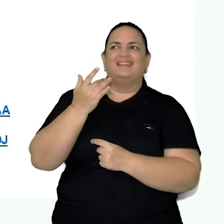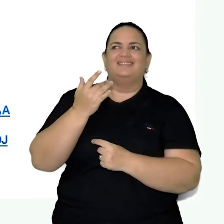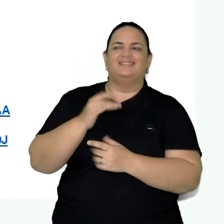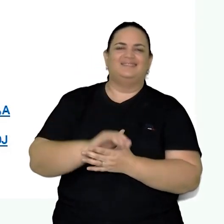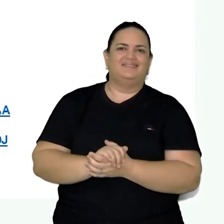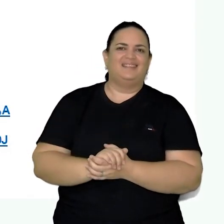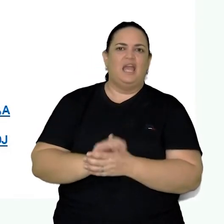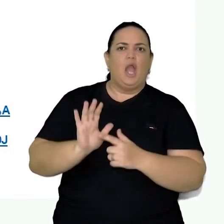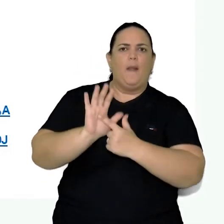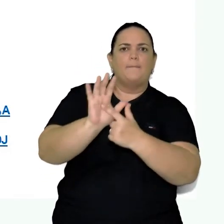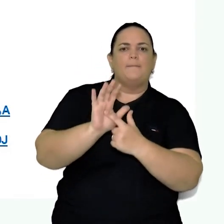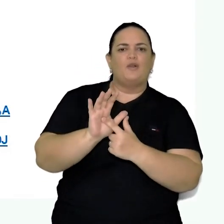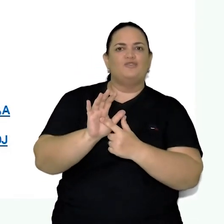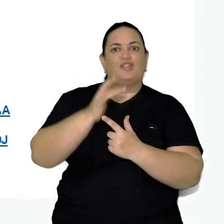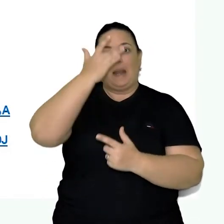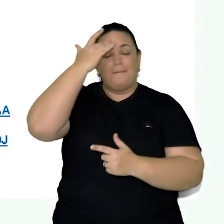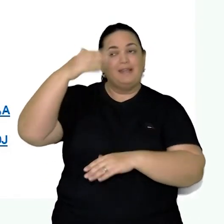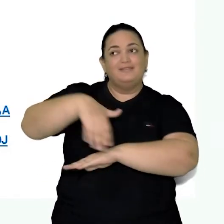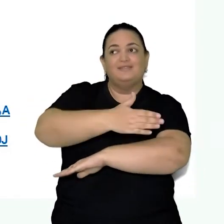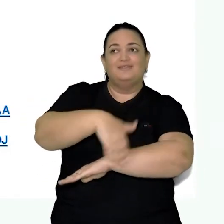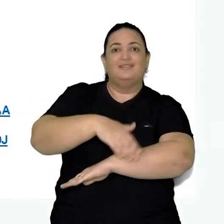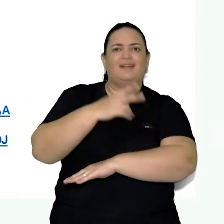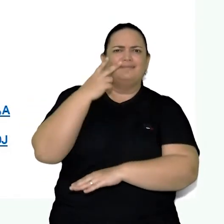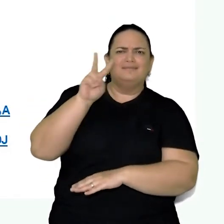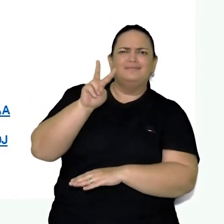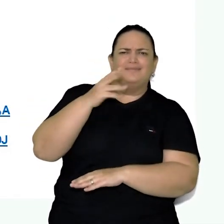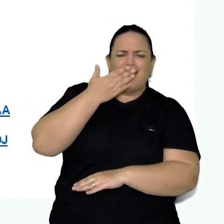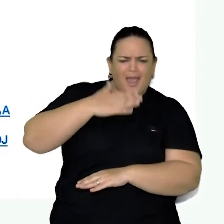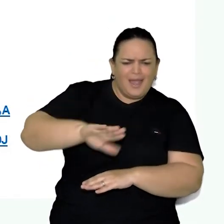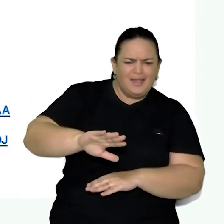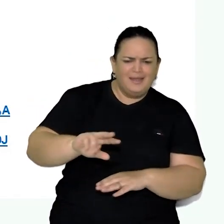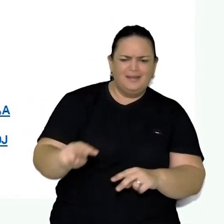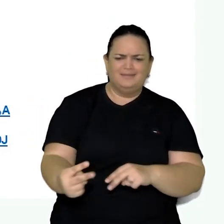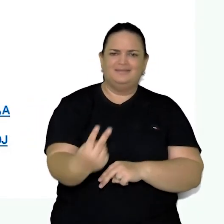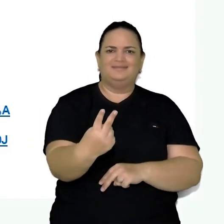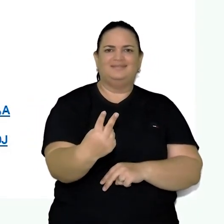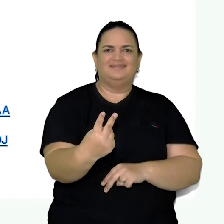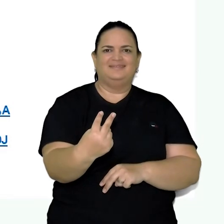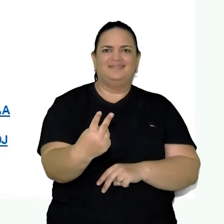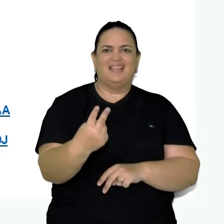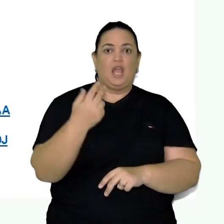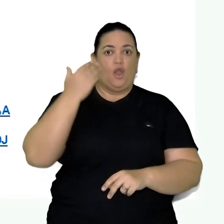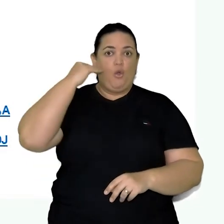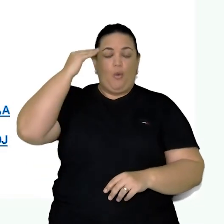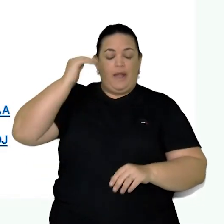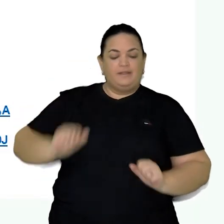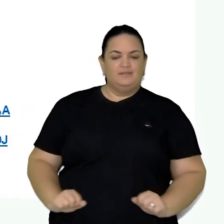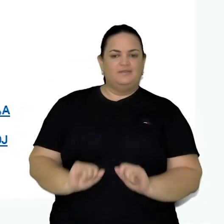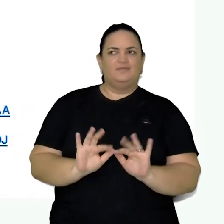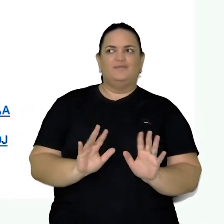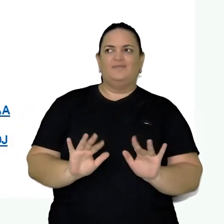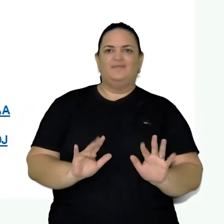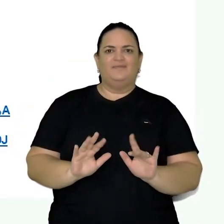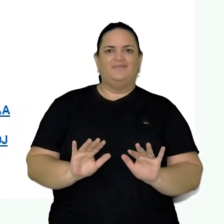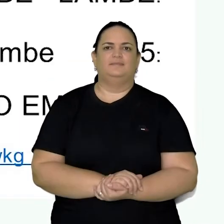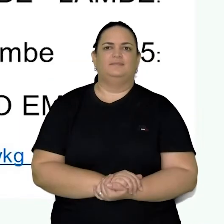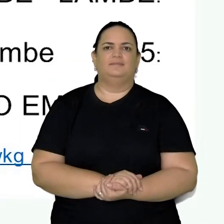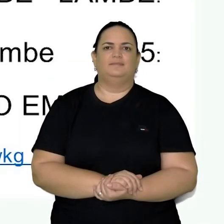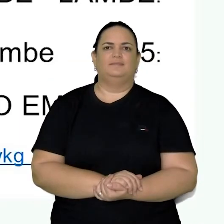Aí, gente vê uma criancinha se entretendo com essa arte e você pode se divertir também em casa, construindo o seu.